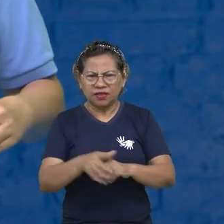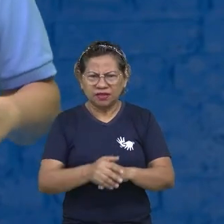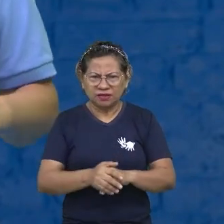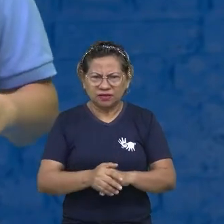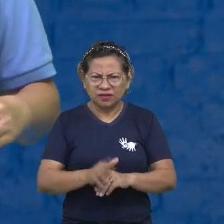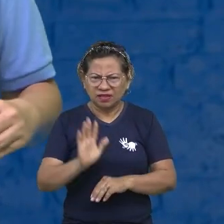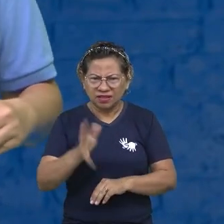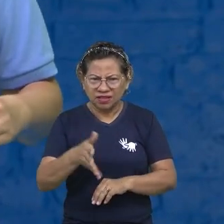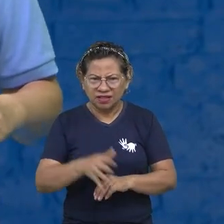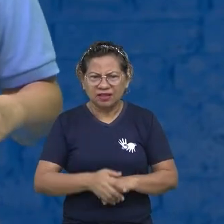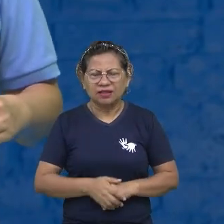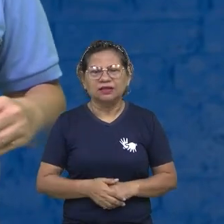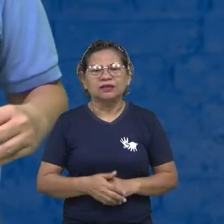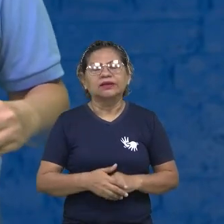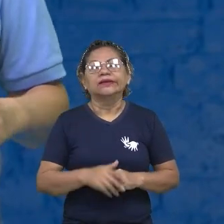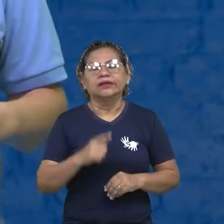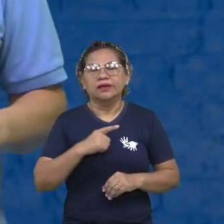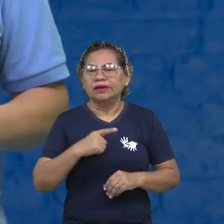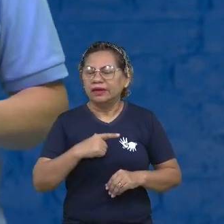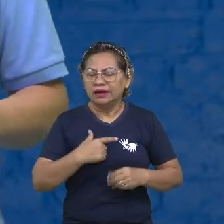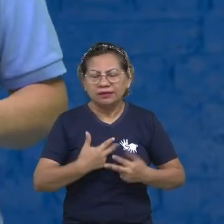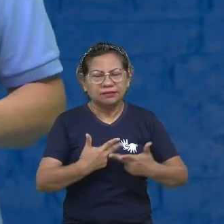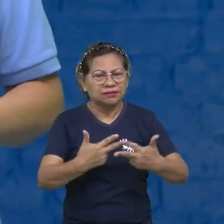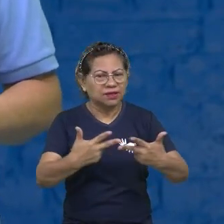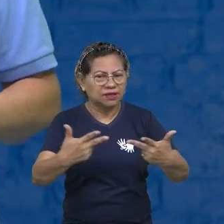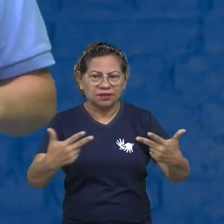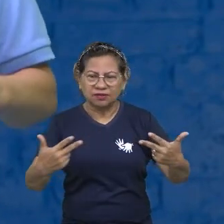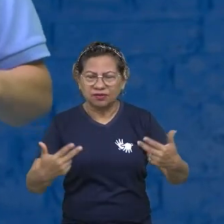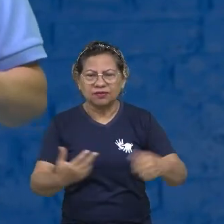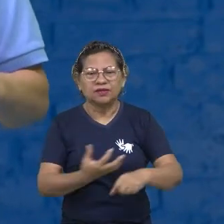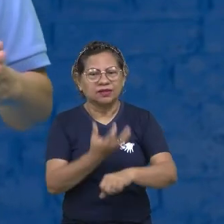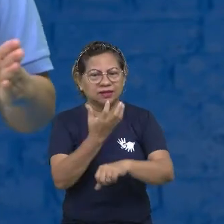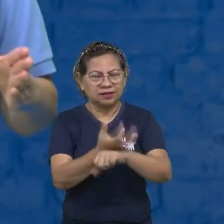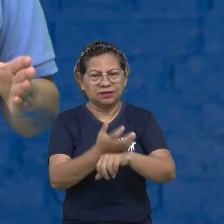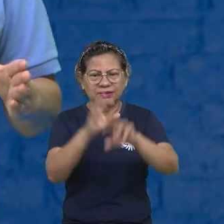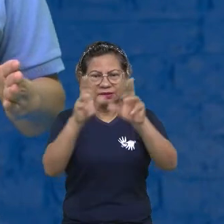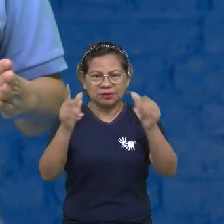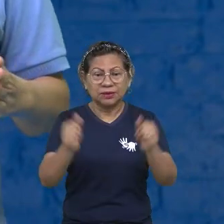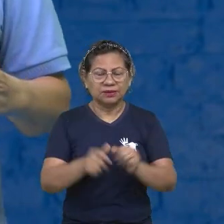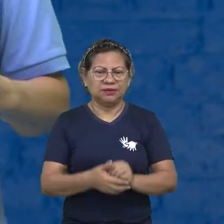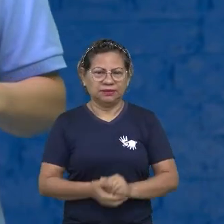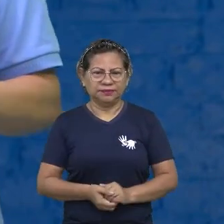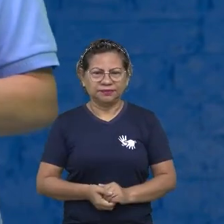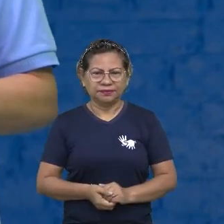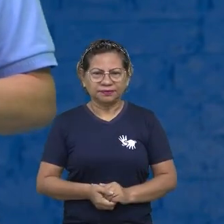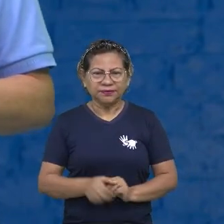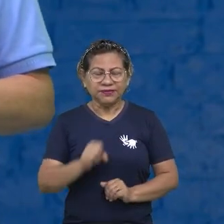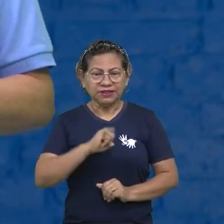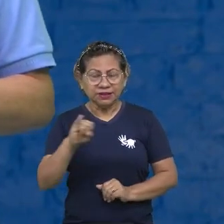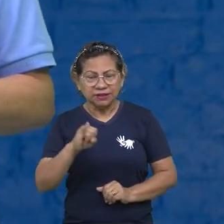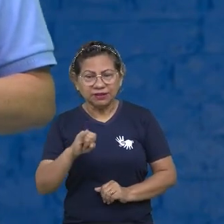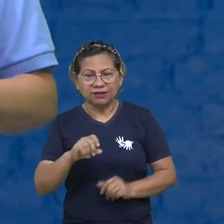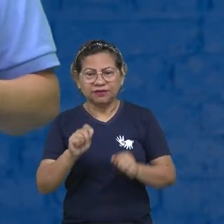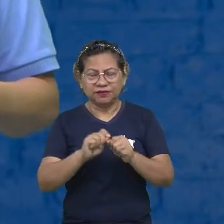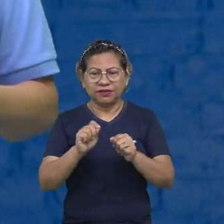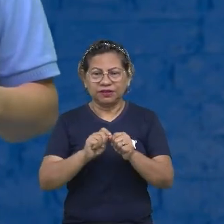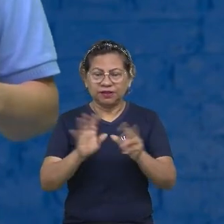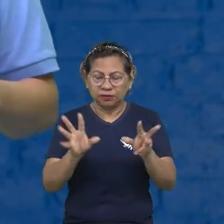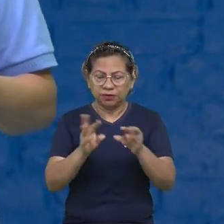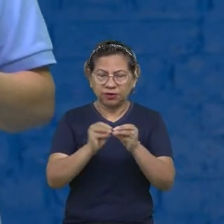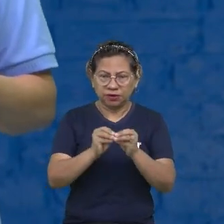tecnologia, envolve história, envolve ciência, envolve matemática. E se eu fizer um pouco do resumo do meu currículo,